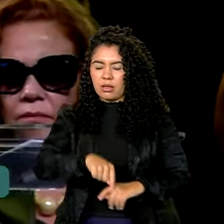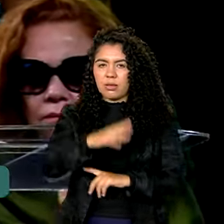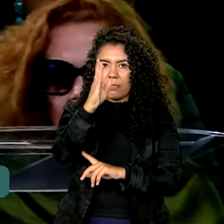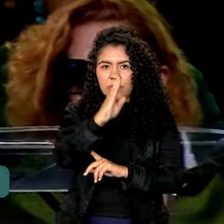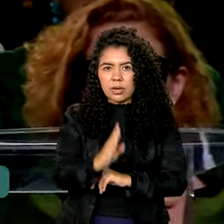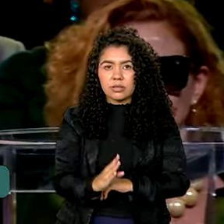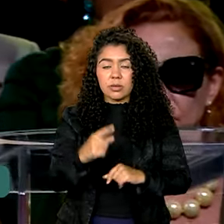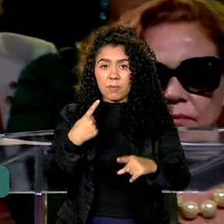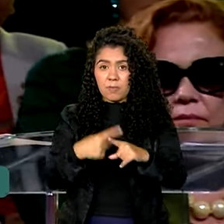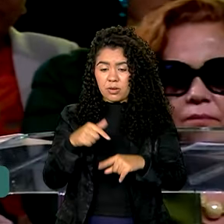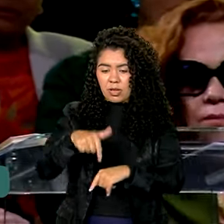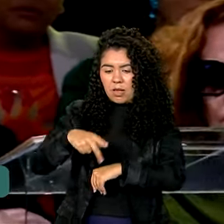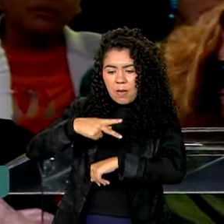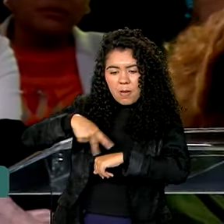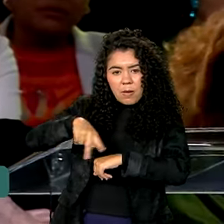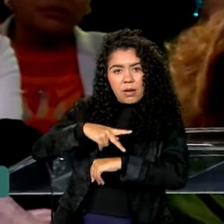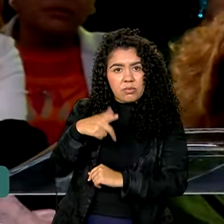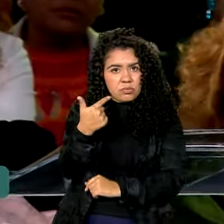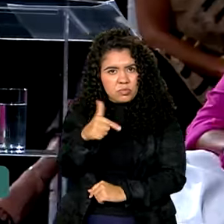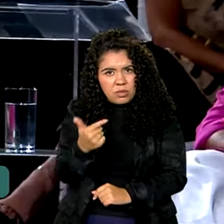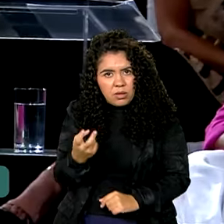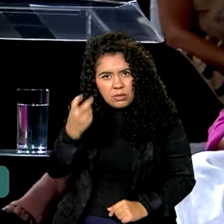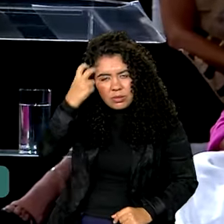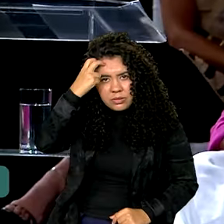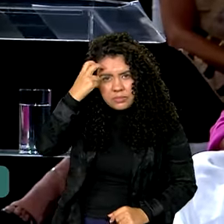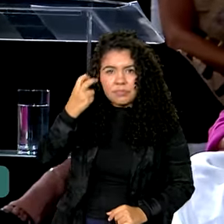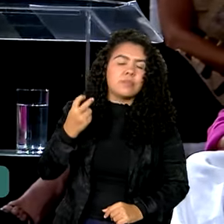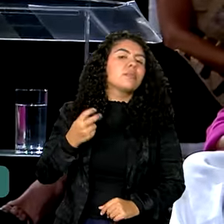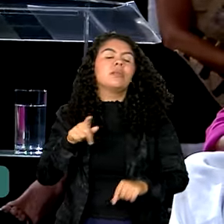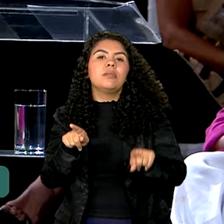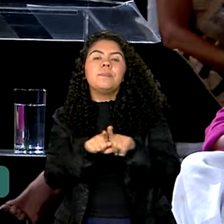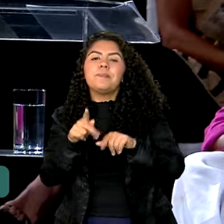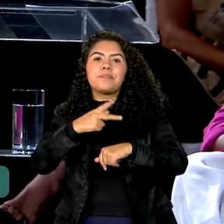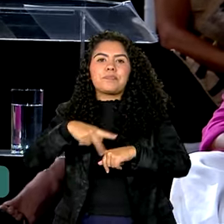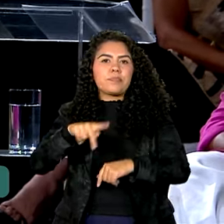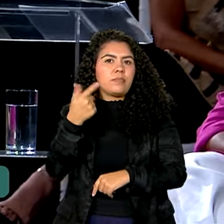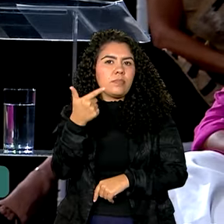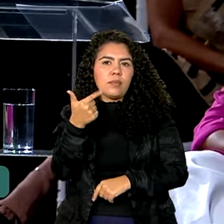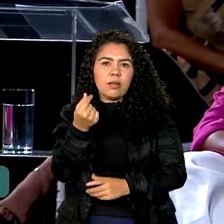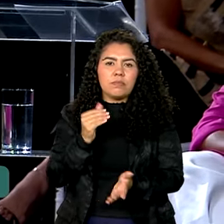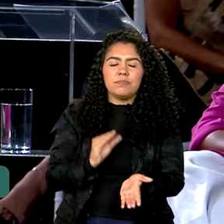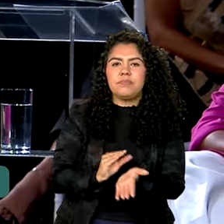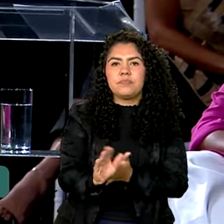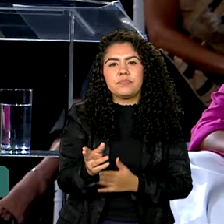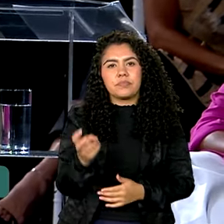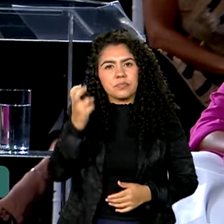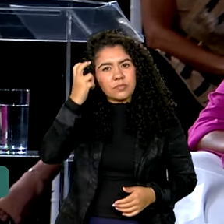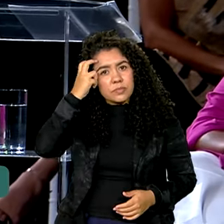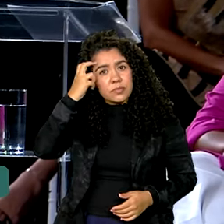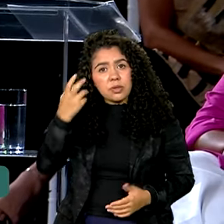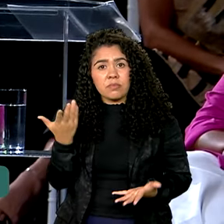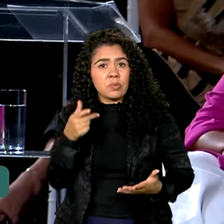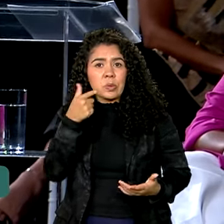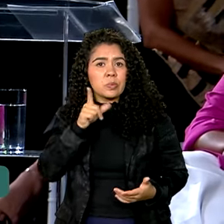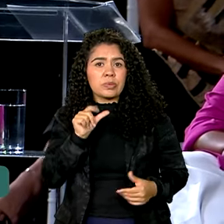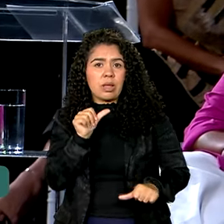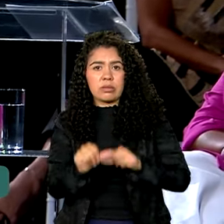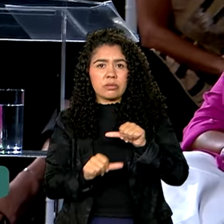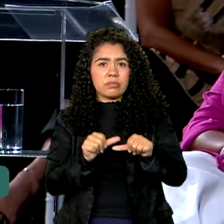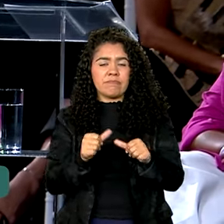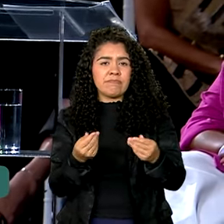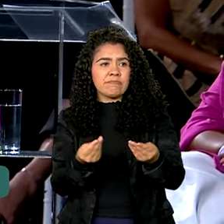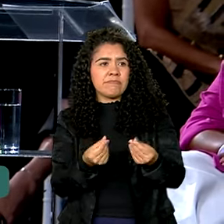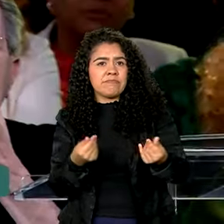porque um país que não tem cultura, um país que não investe na cultura, na verdade não se transforma num país.